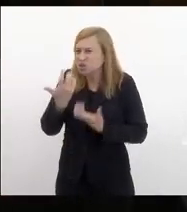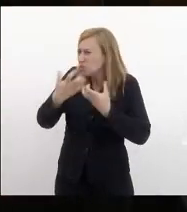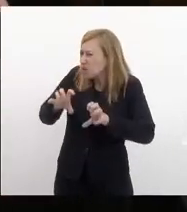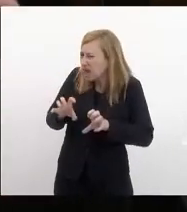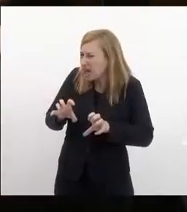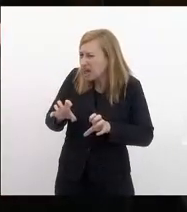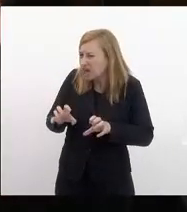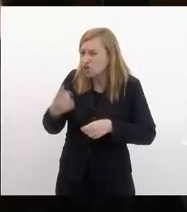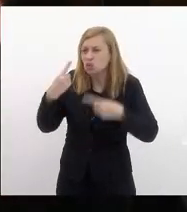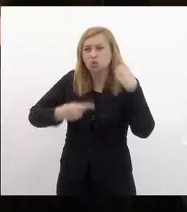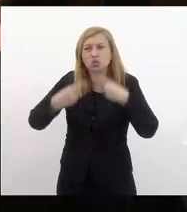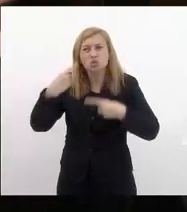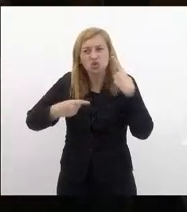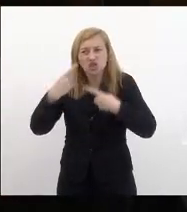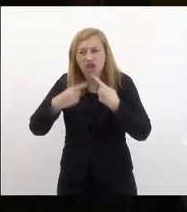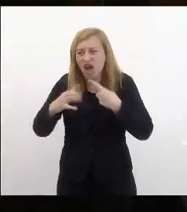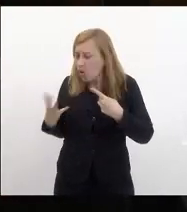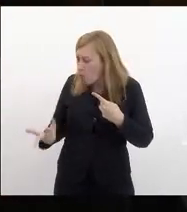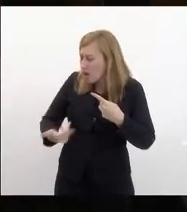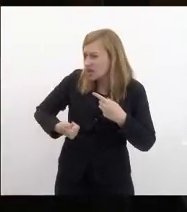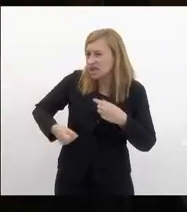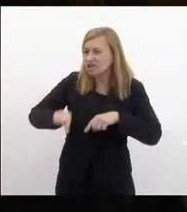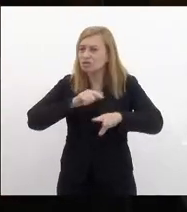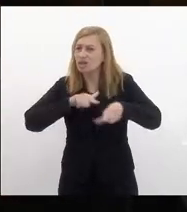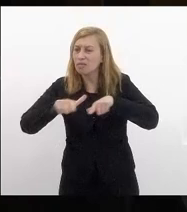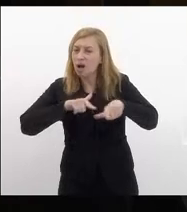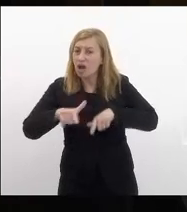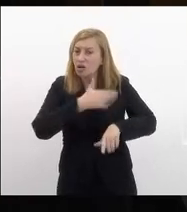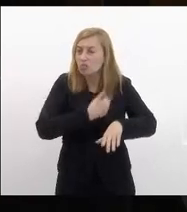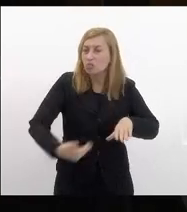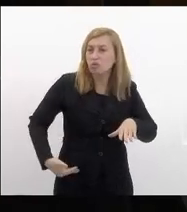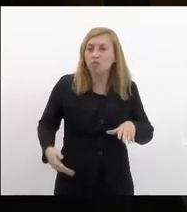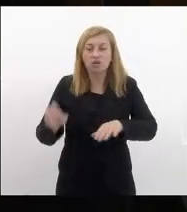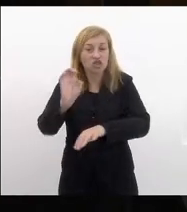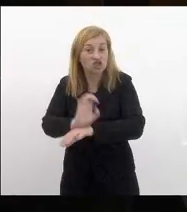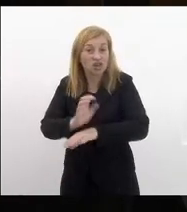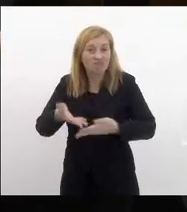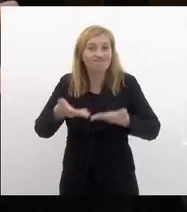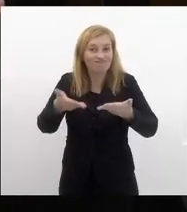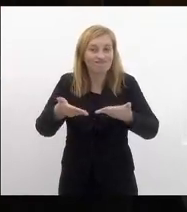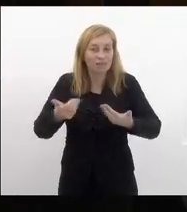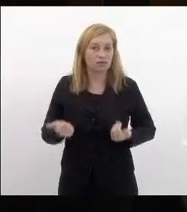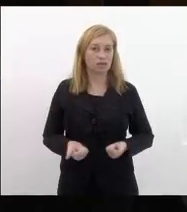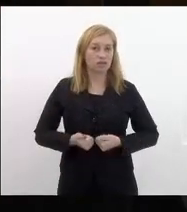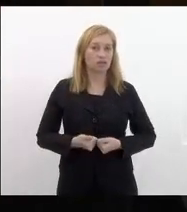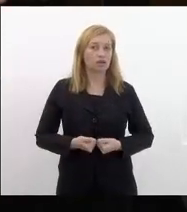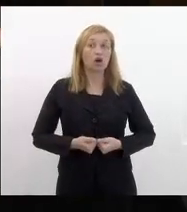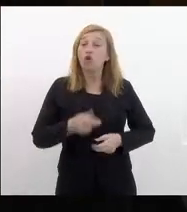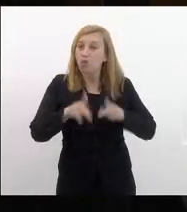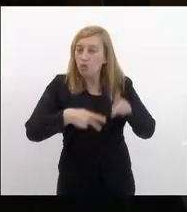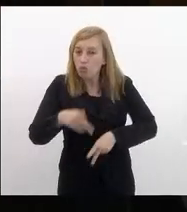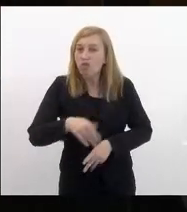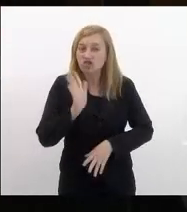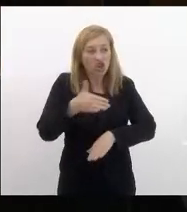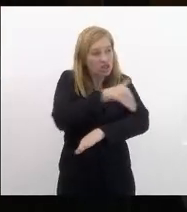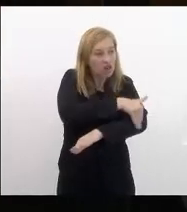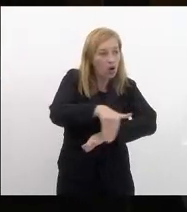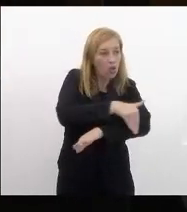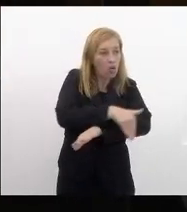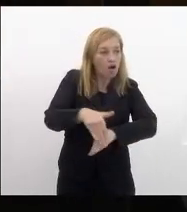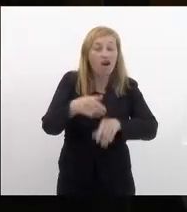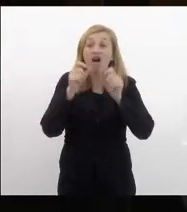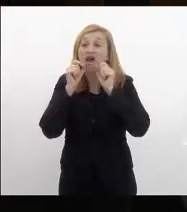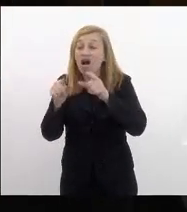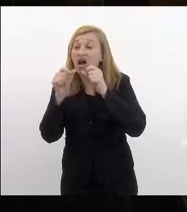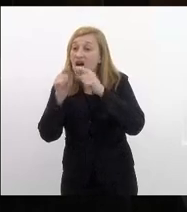qualidade do serviço público que é prestada pelo estado afinal de contas o povo já foi para as ruas questionar